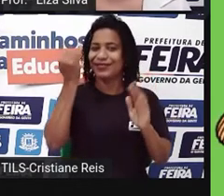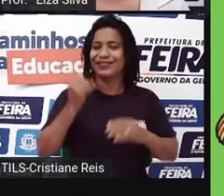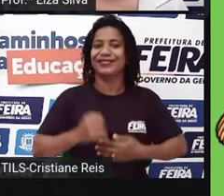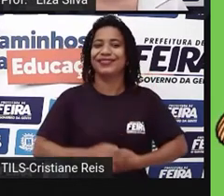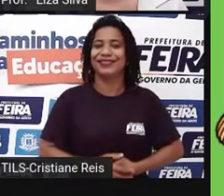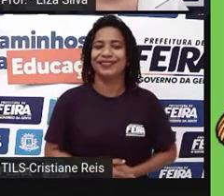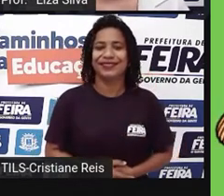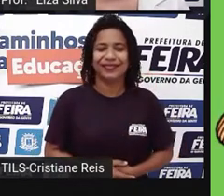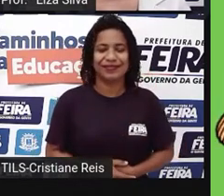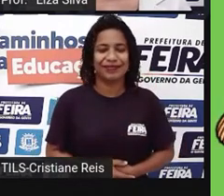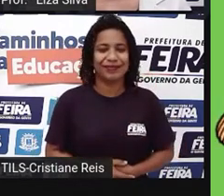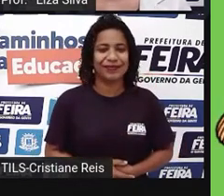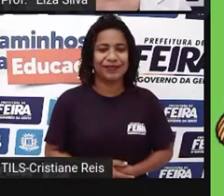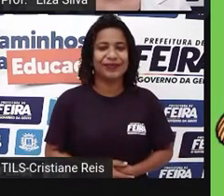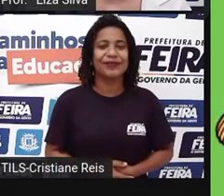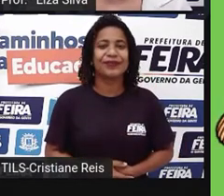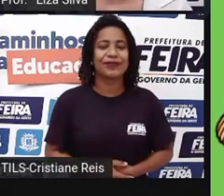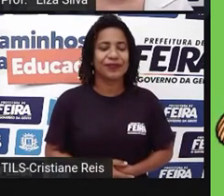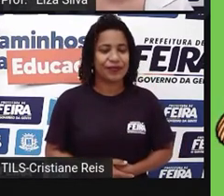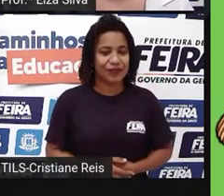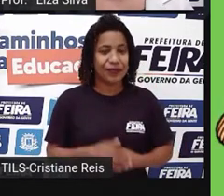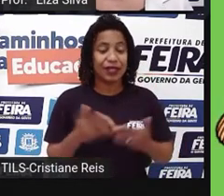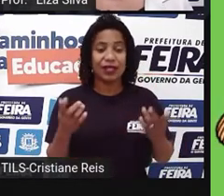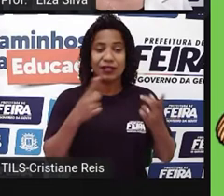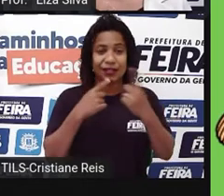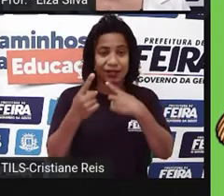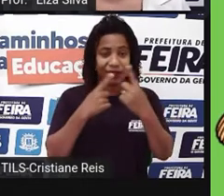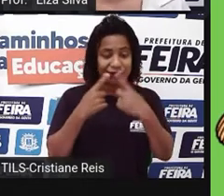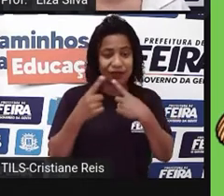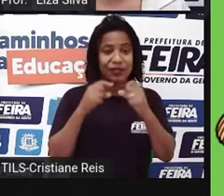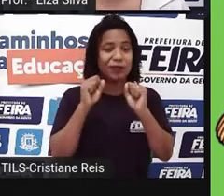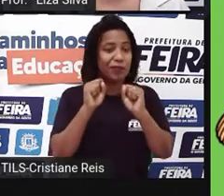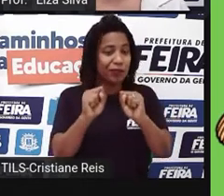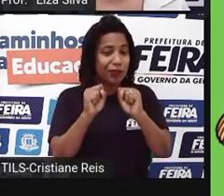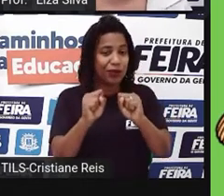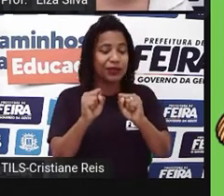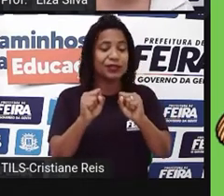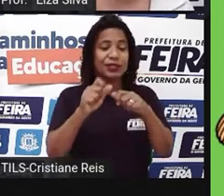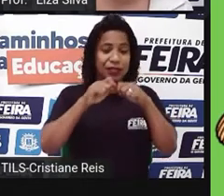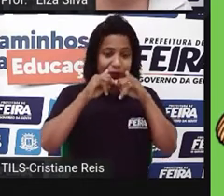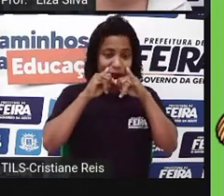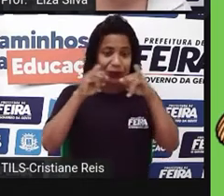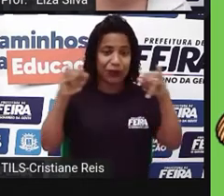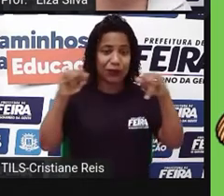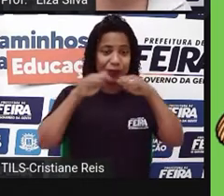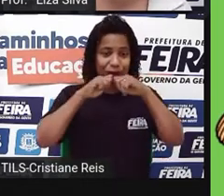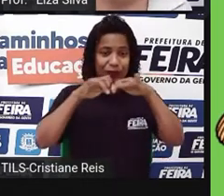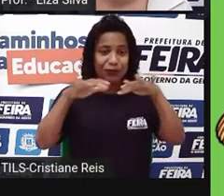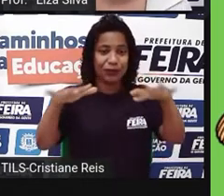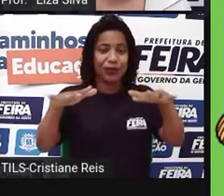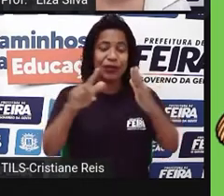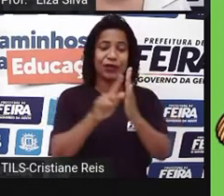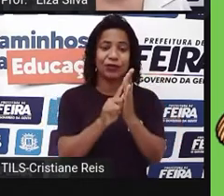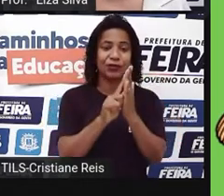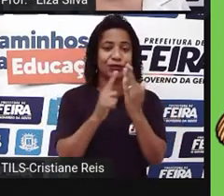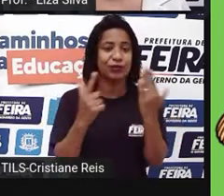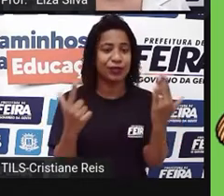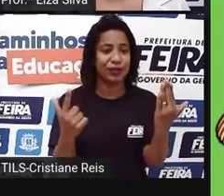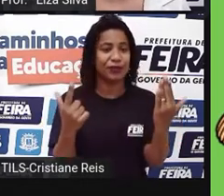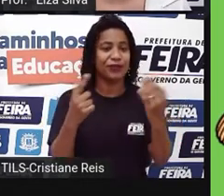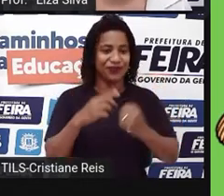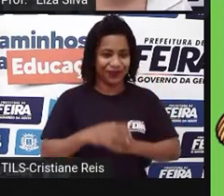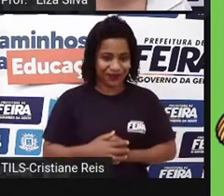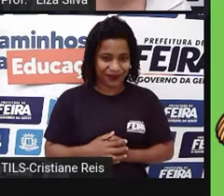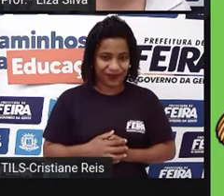E essas entrevistas, elas podem ser veiculadas pelos jornais impressos, ou pelos